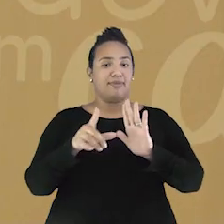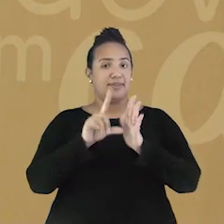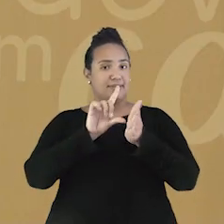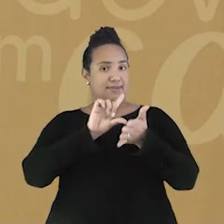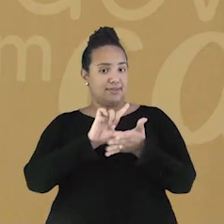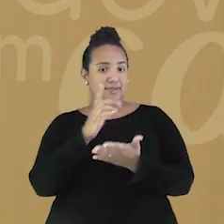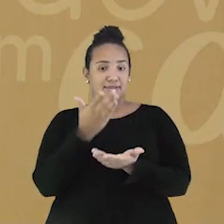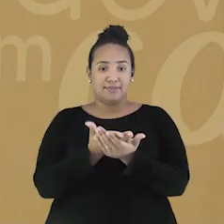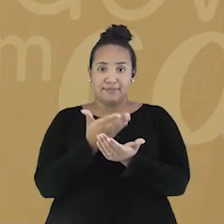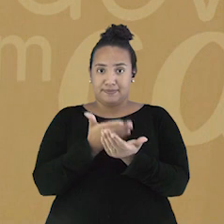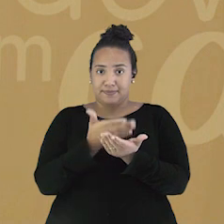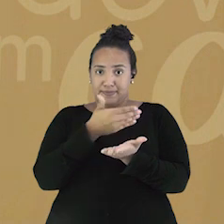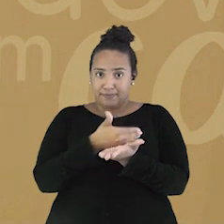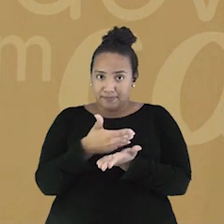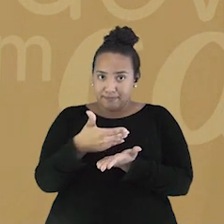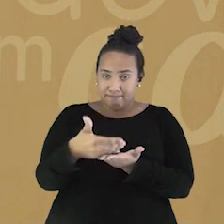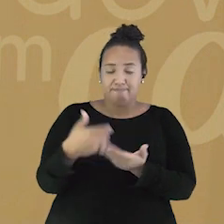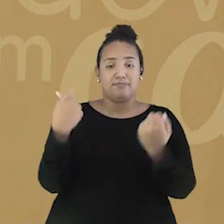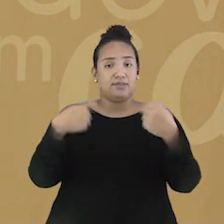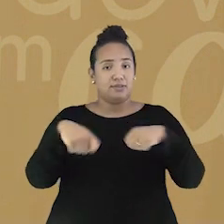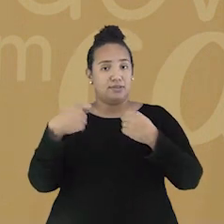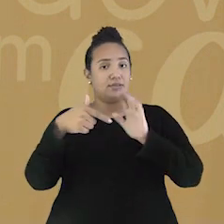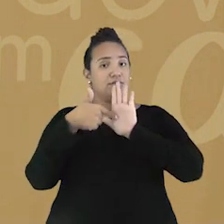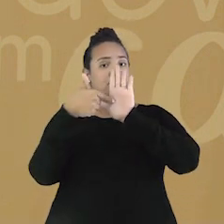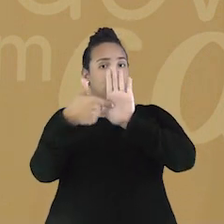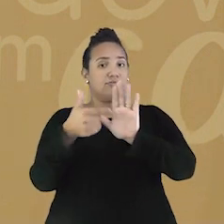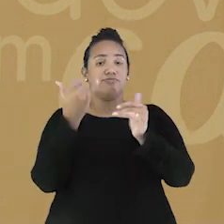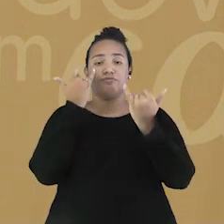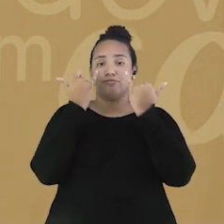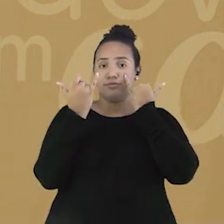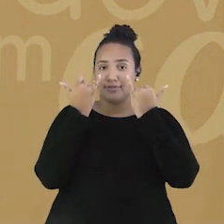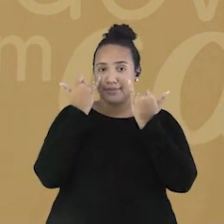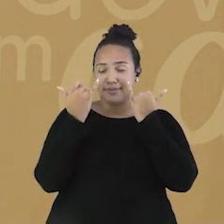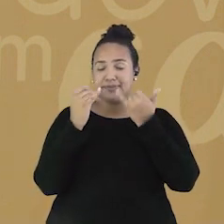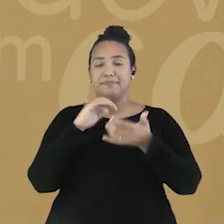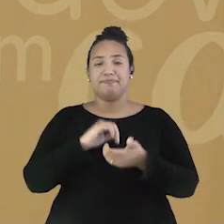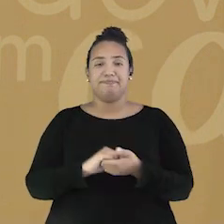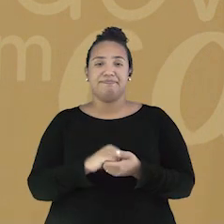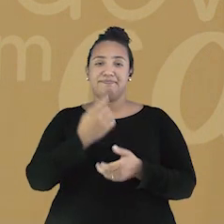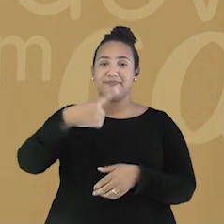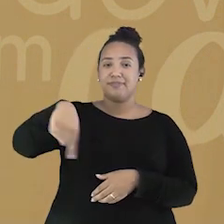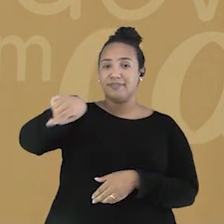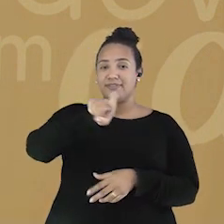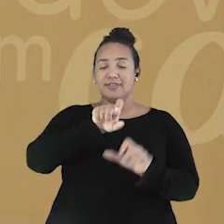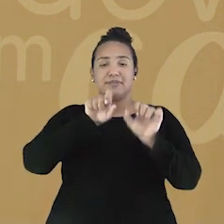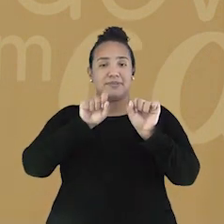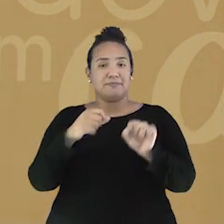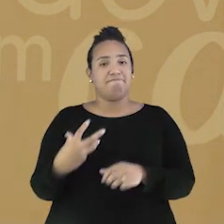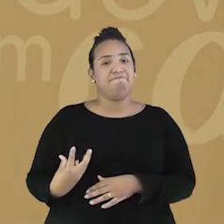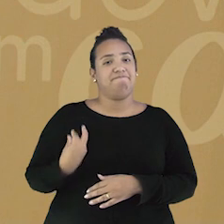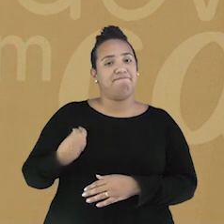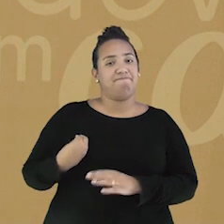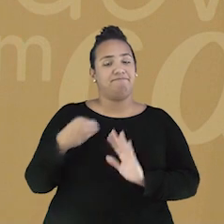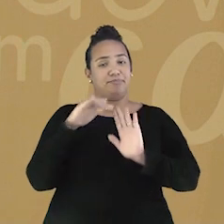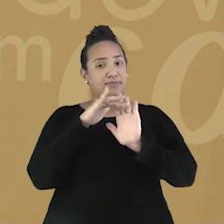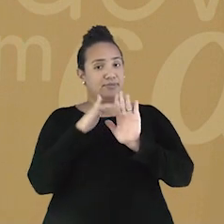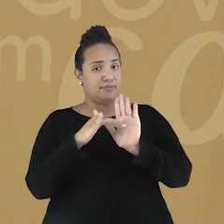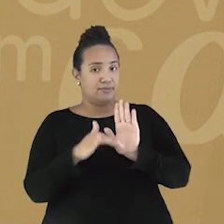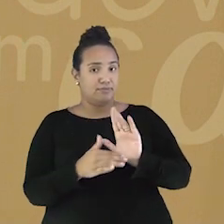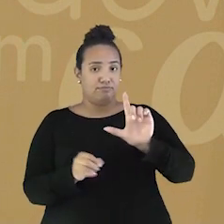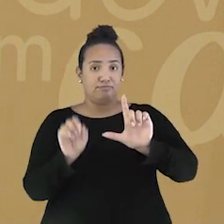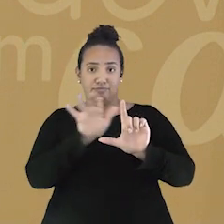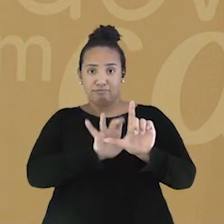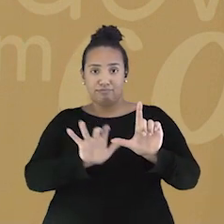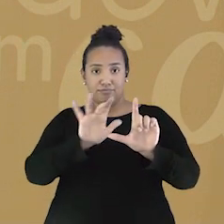Antes de começarmos a falar sobre isso, preciso passar algumas informações. Enquanto isso, você pode marcar sua presença em nossa aula